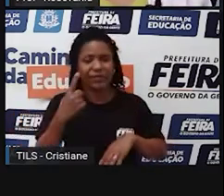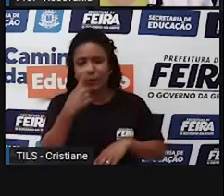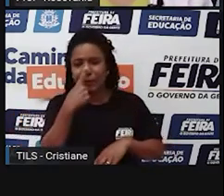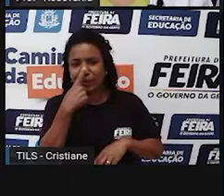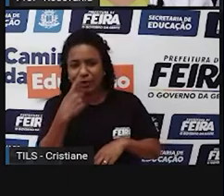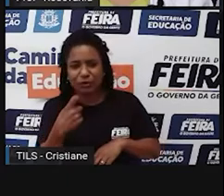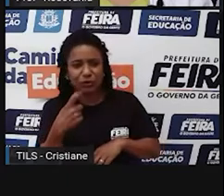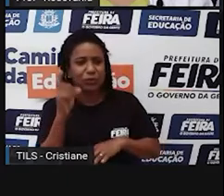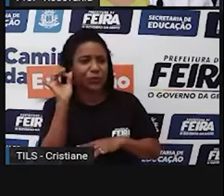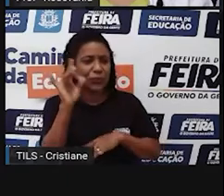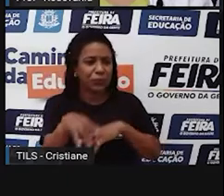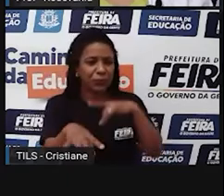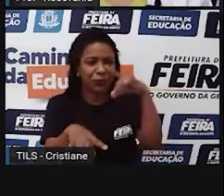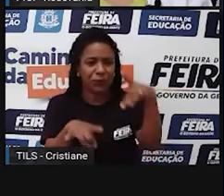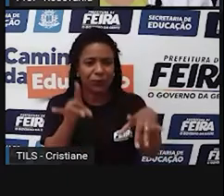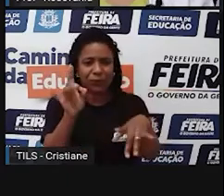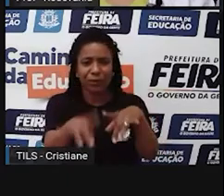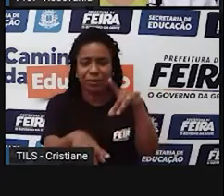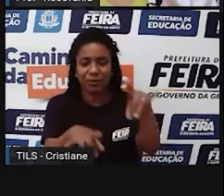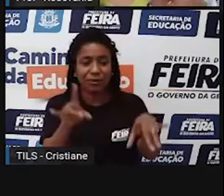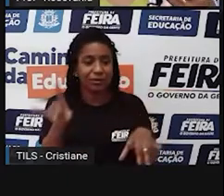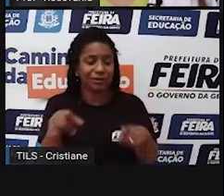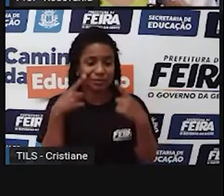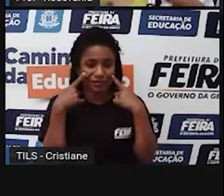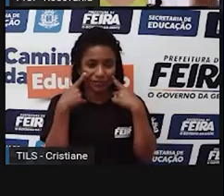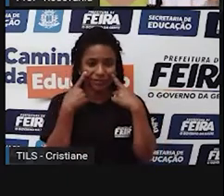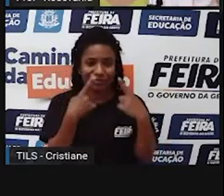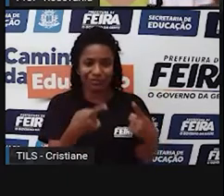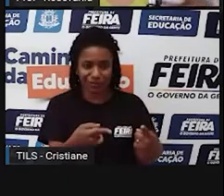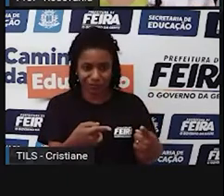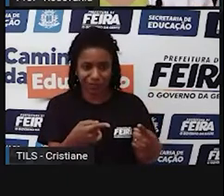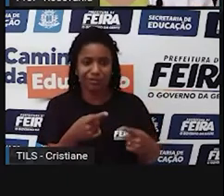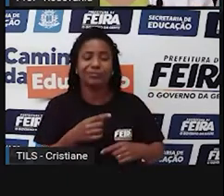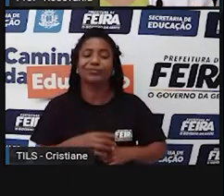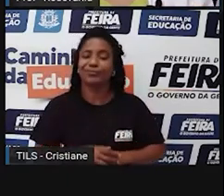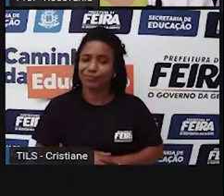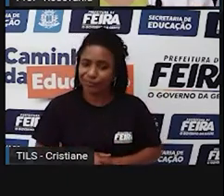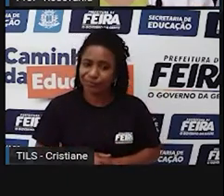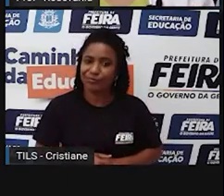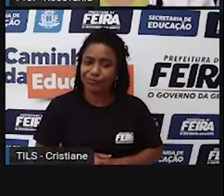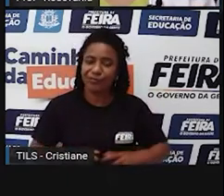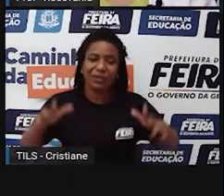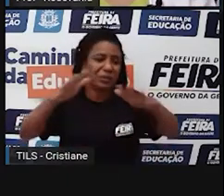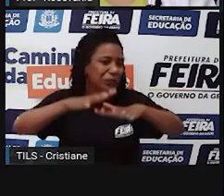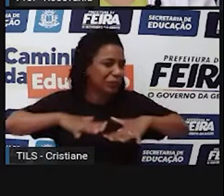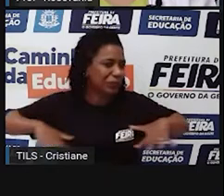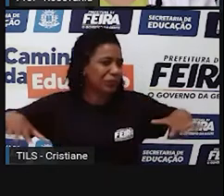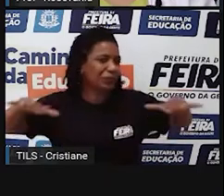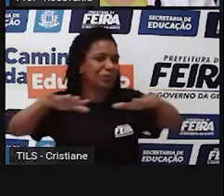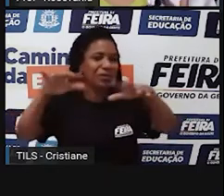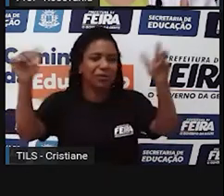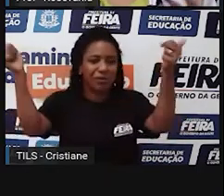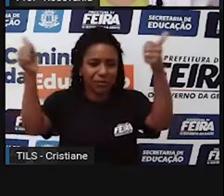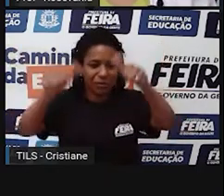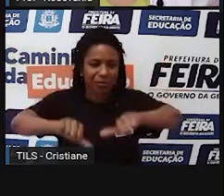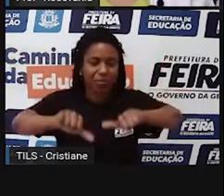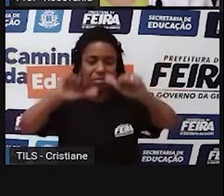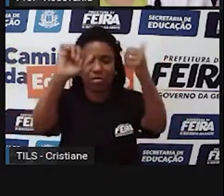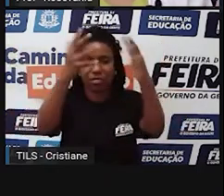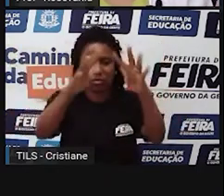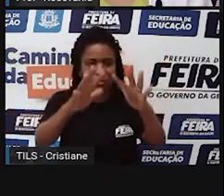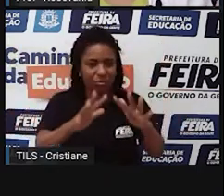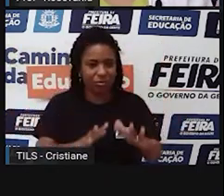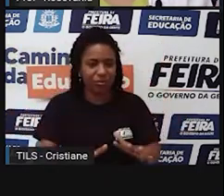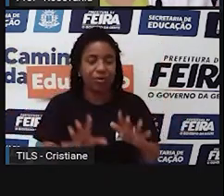no qual que a gente vai observando aí, né? Que tem toda essa degradação ambiental, e a gente sabe que o plástico leva muito